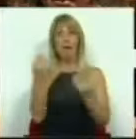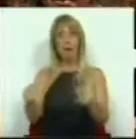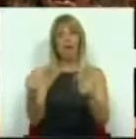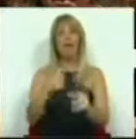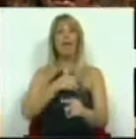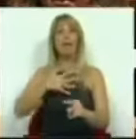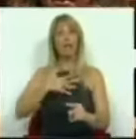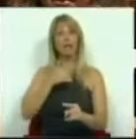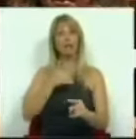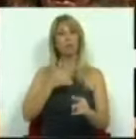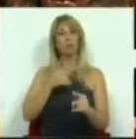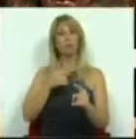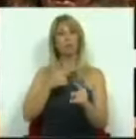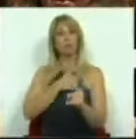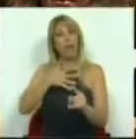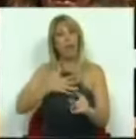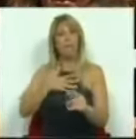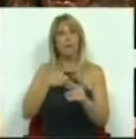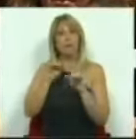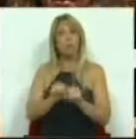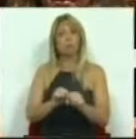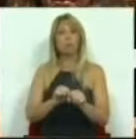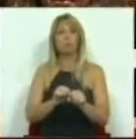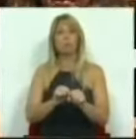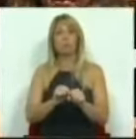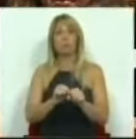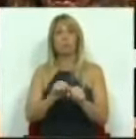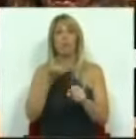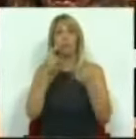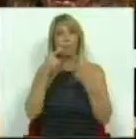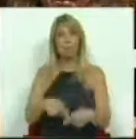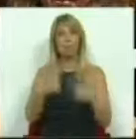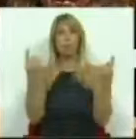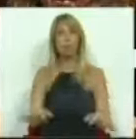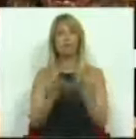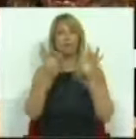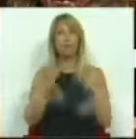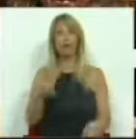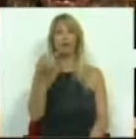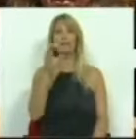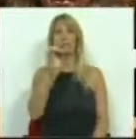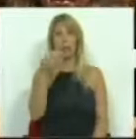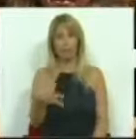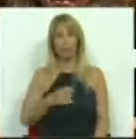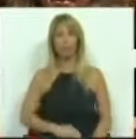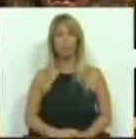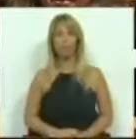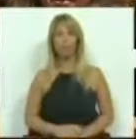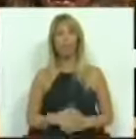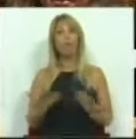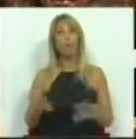de entidades empresariais de natureza jurídica, de natureza pública, como é o caso da CP. Foi